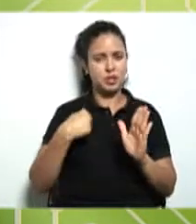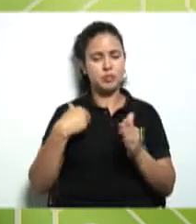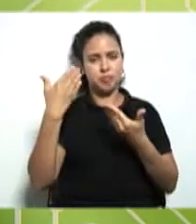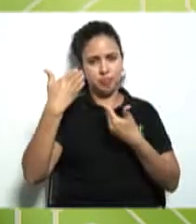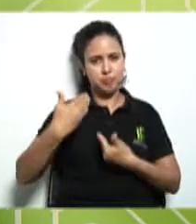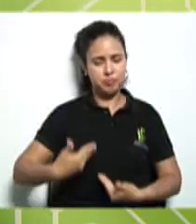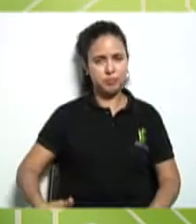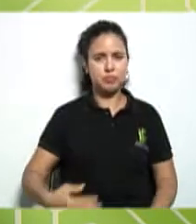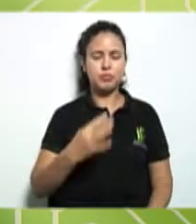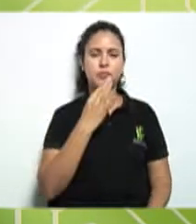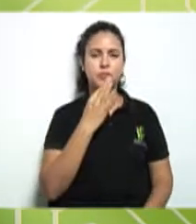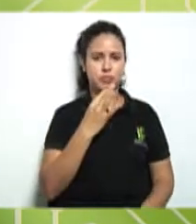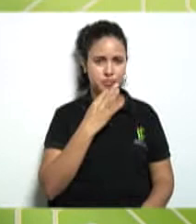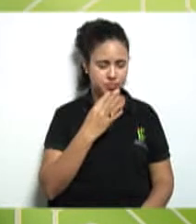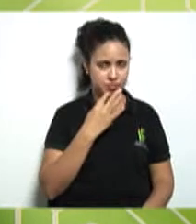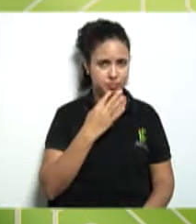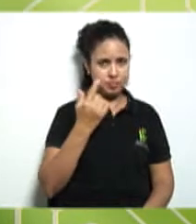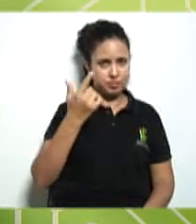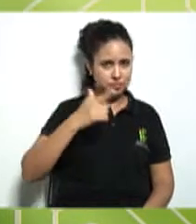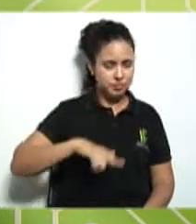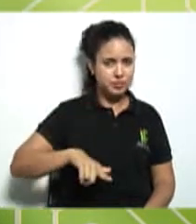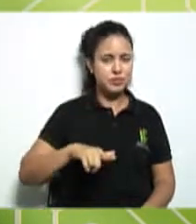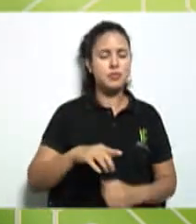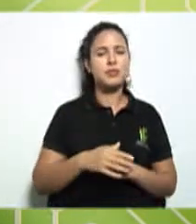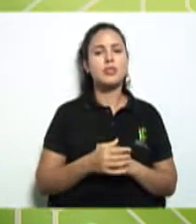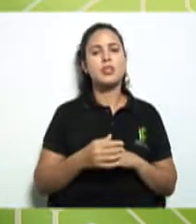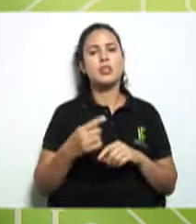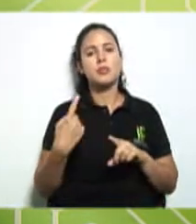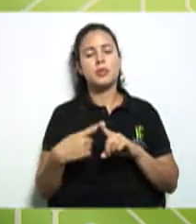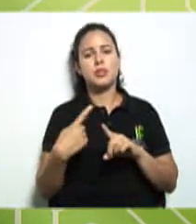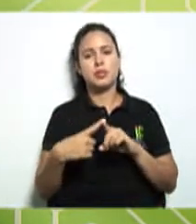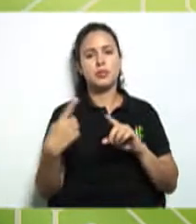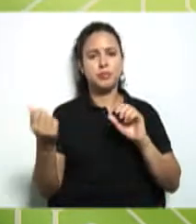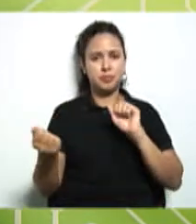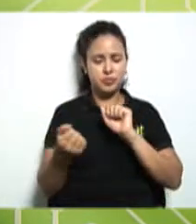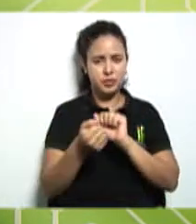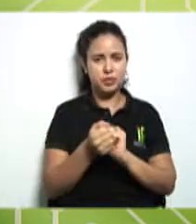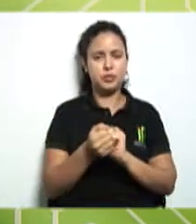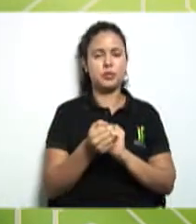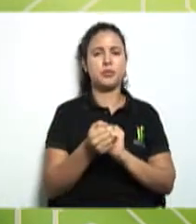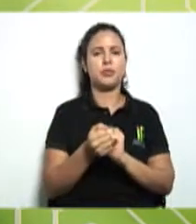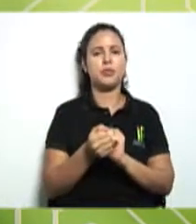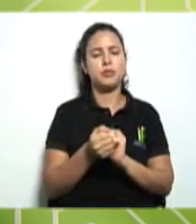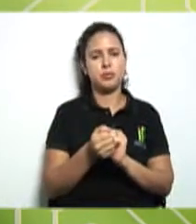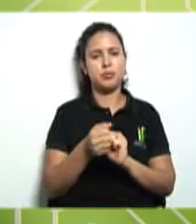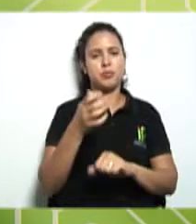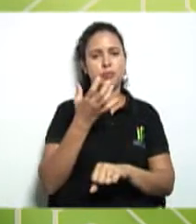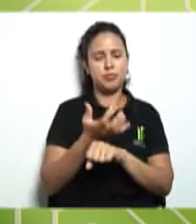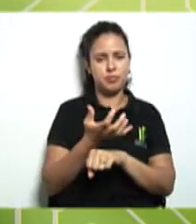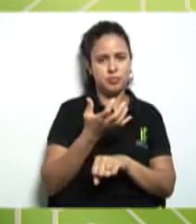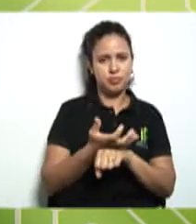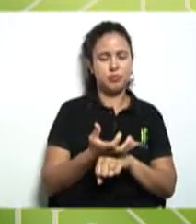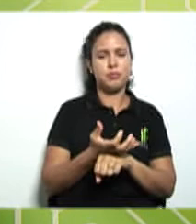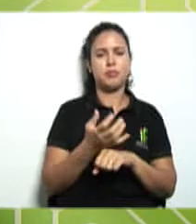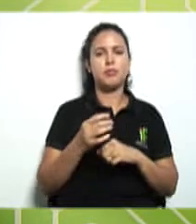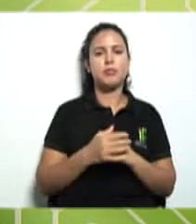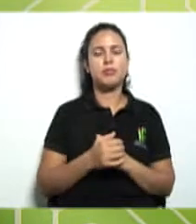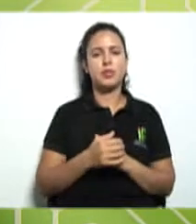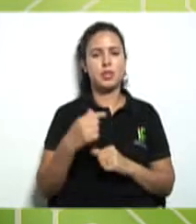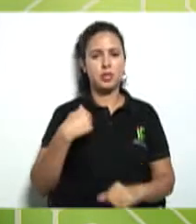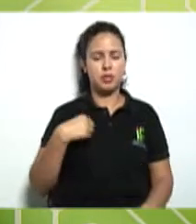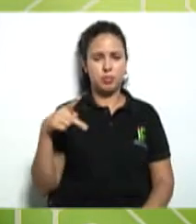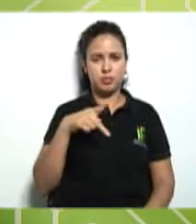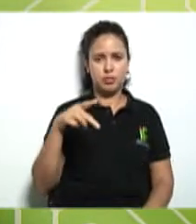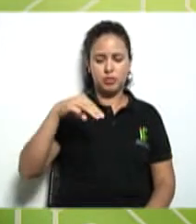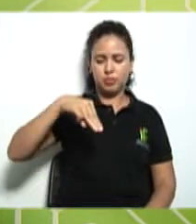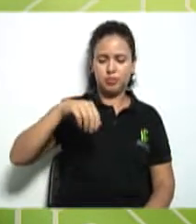para que vocês possam me conhecer um pouco mais. Até porque nós vamos estar aí durante toda essa disciplina. Eu sou a professora